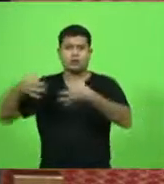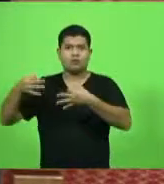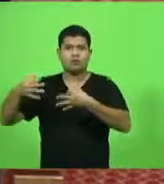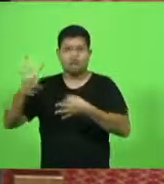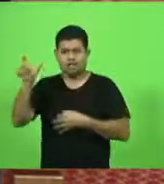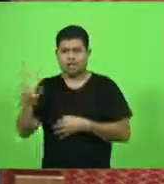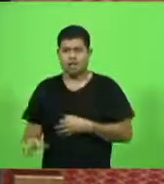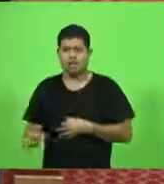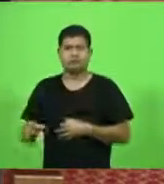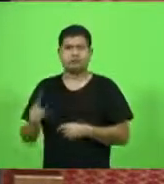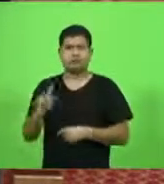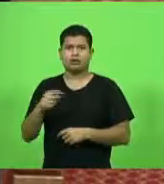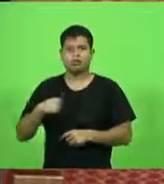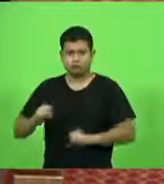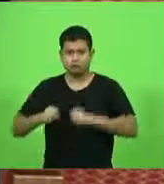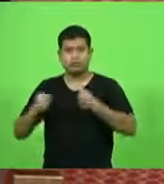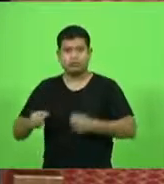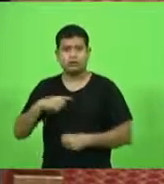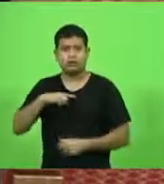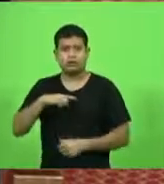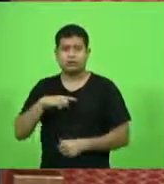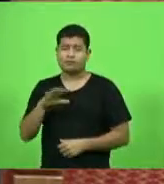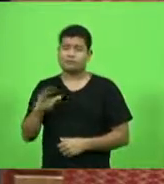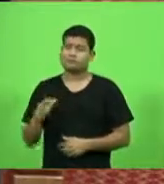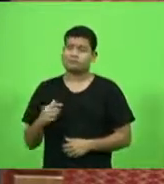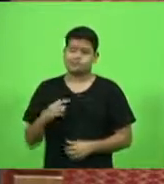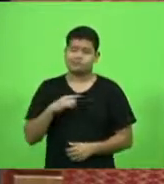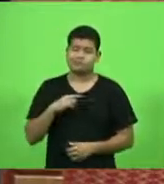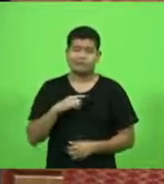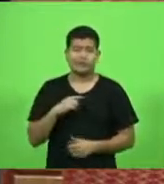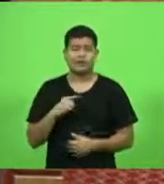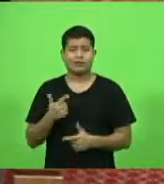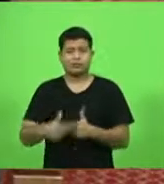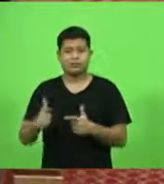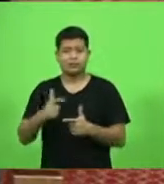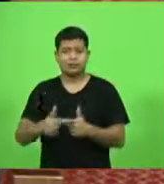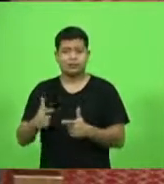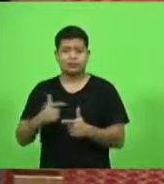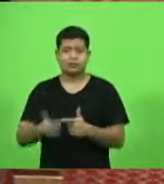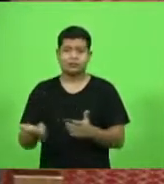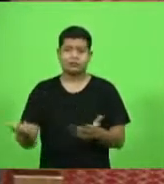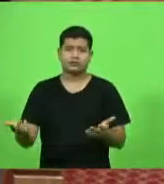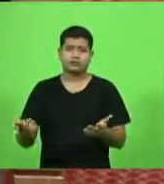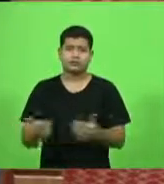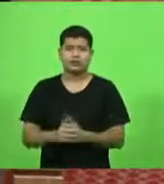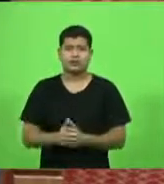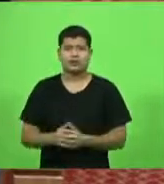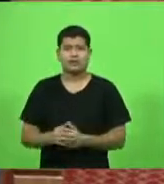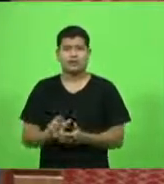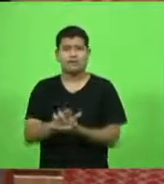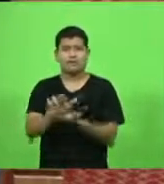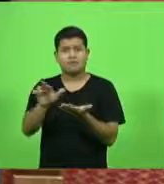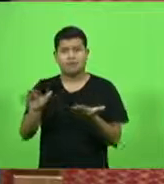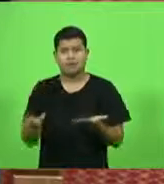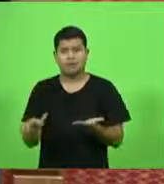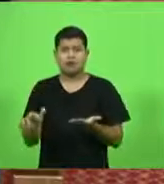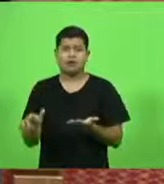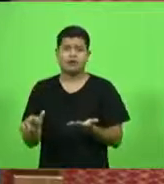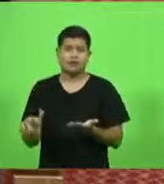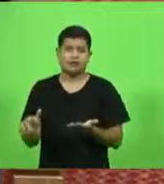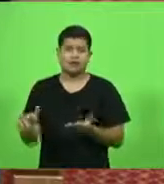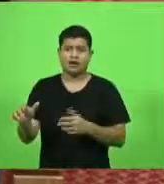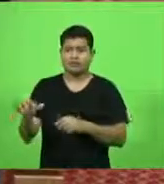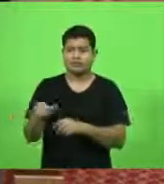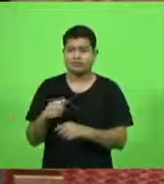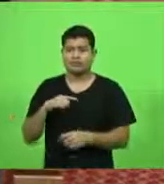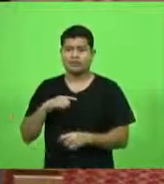mas nós vemos situações aí que a infinidade de recursos permite